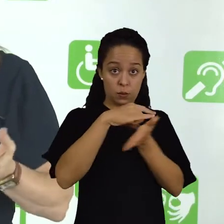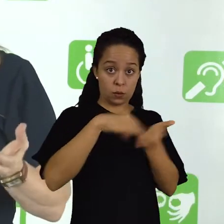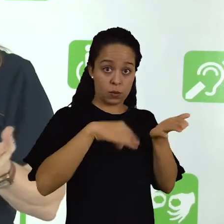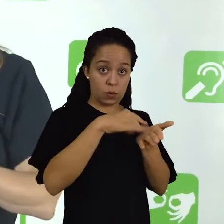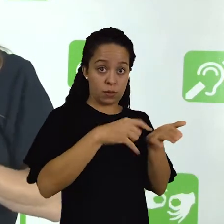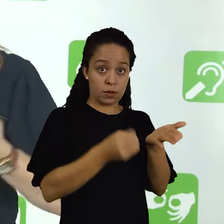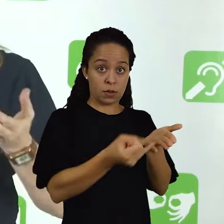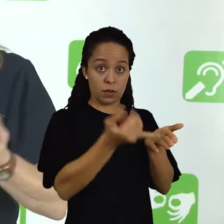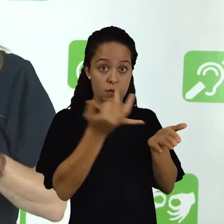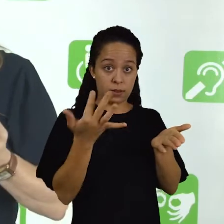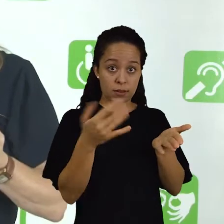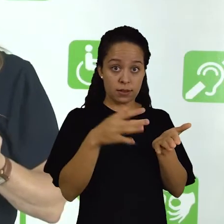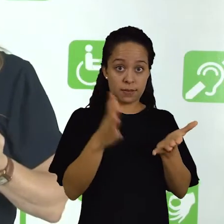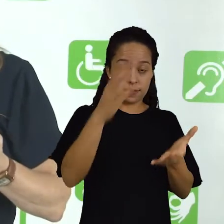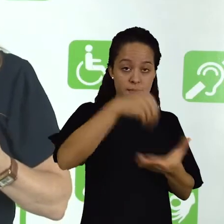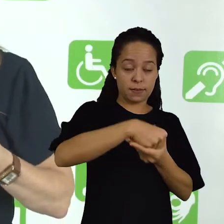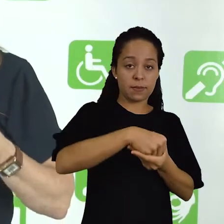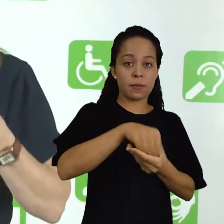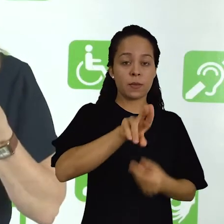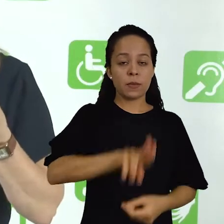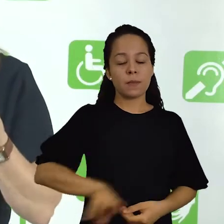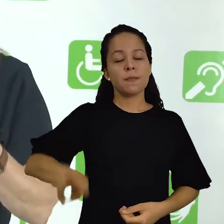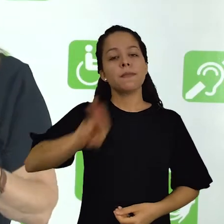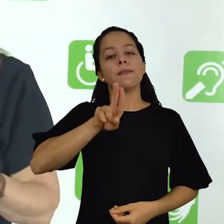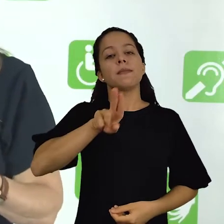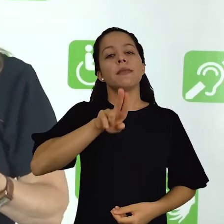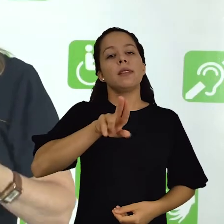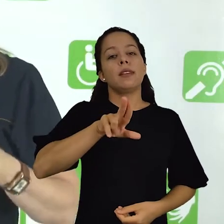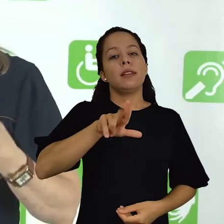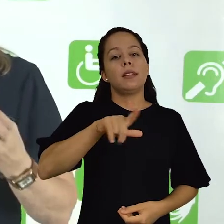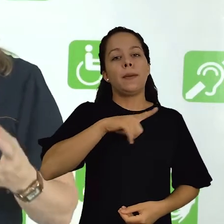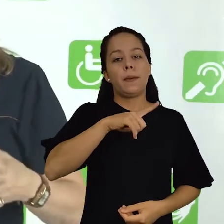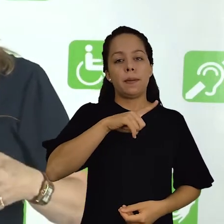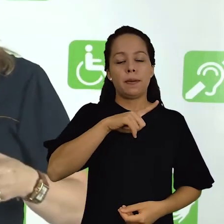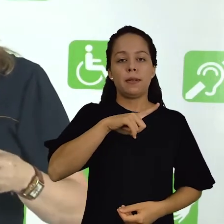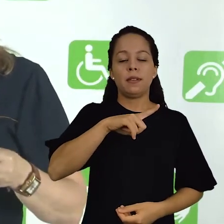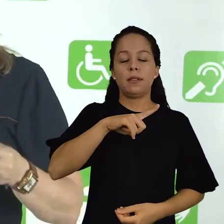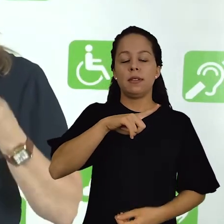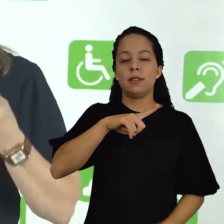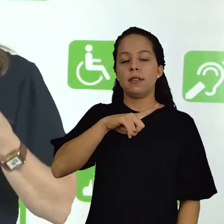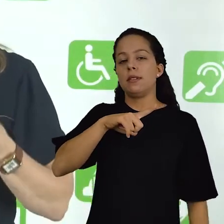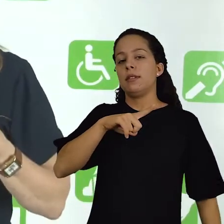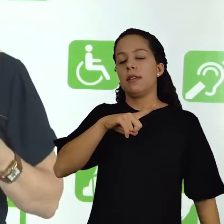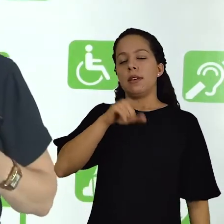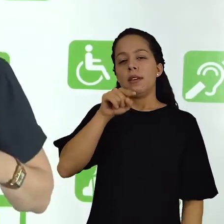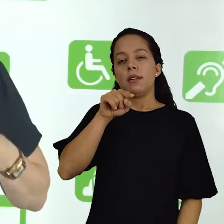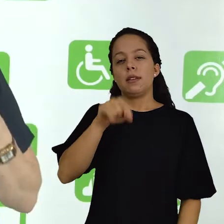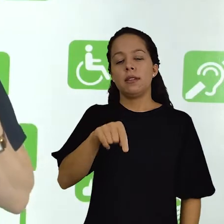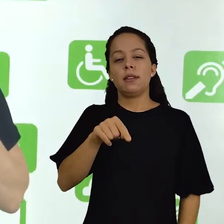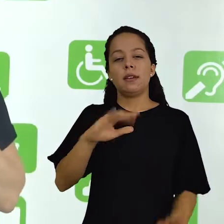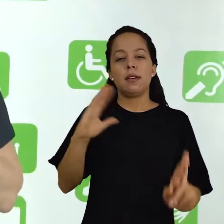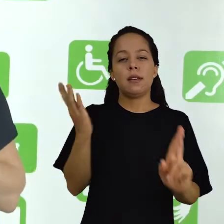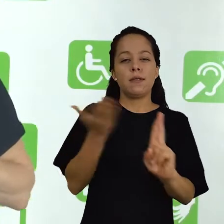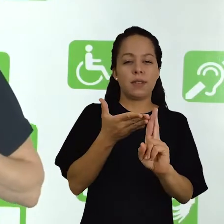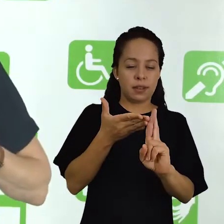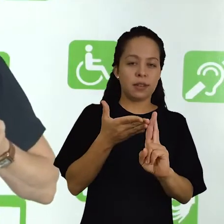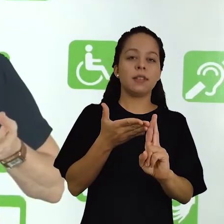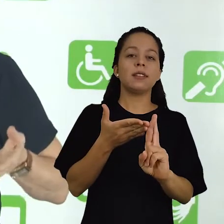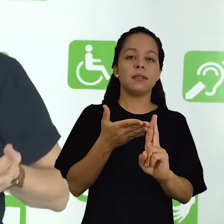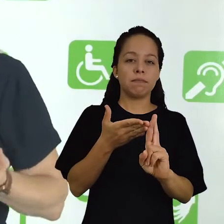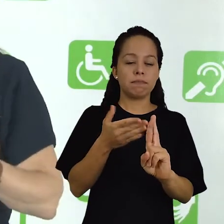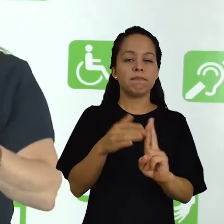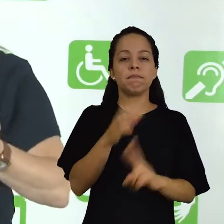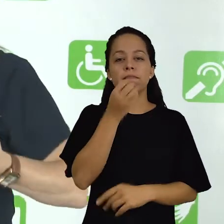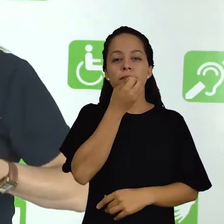feita, o número de documentos utilizados garante essa grande